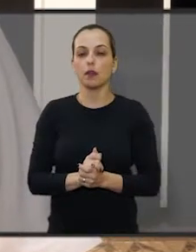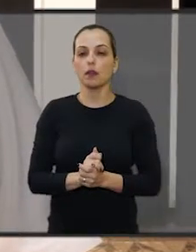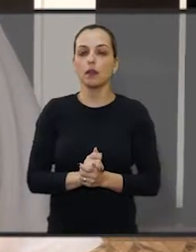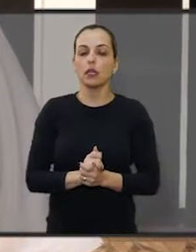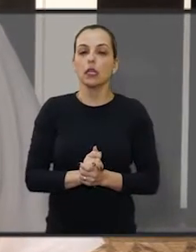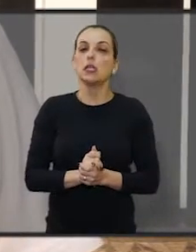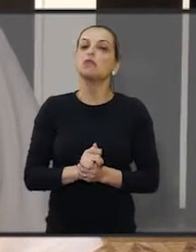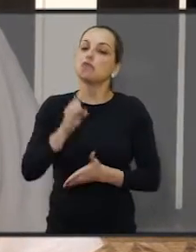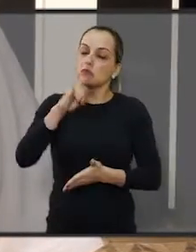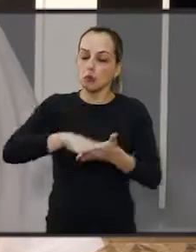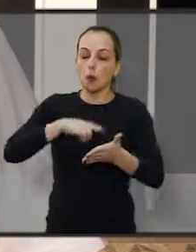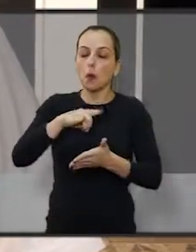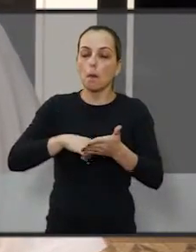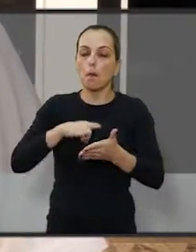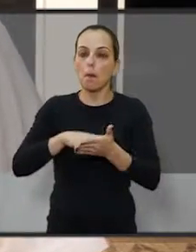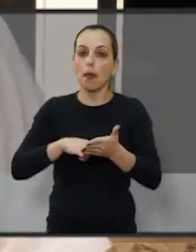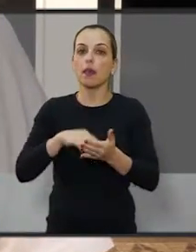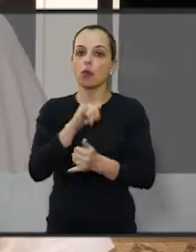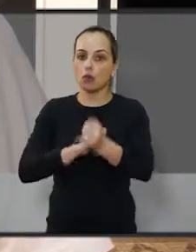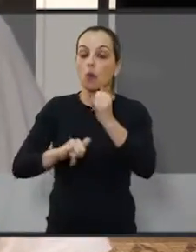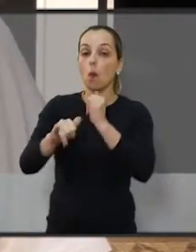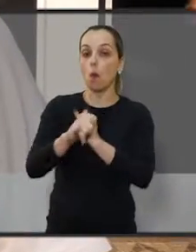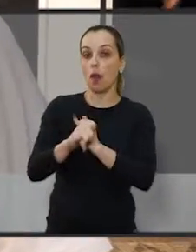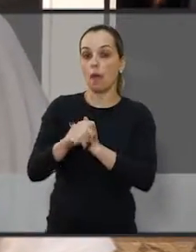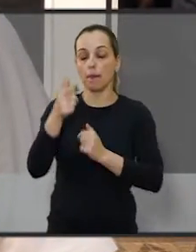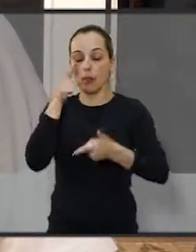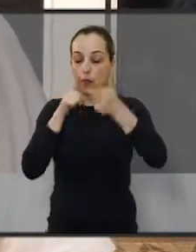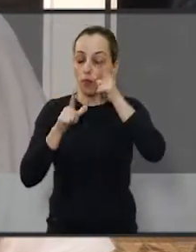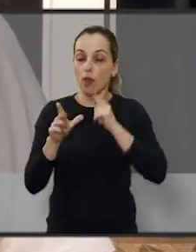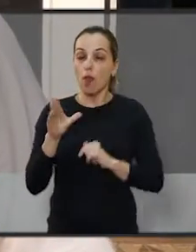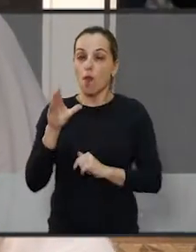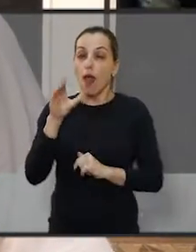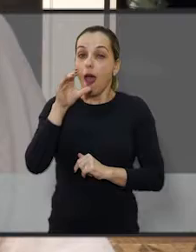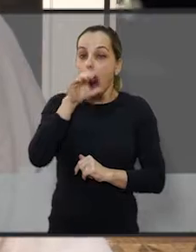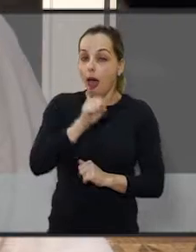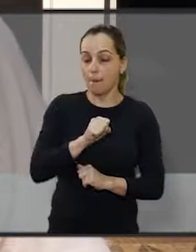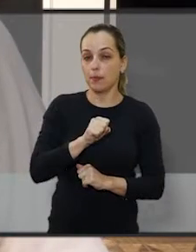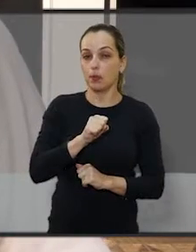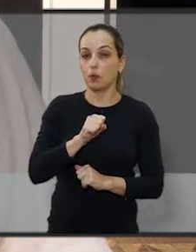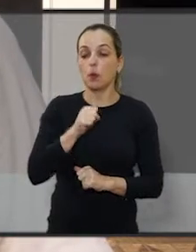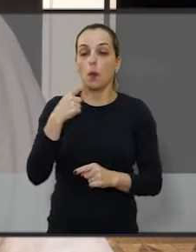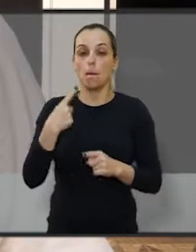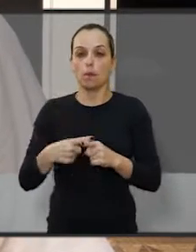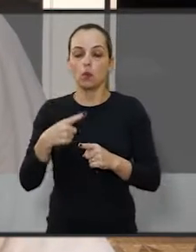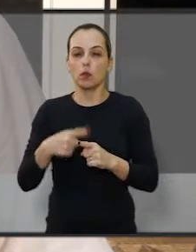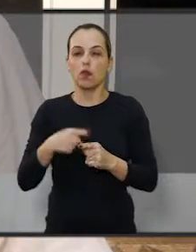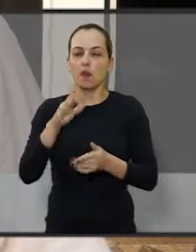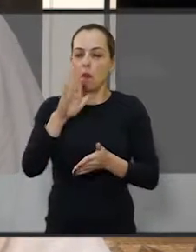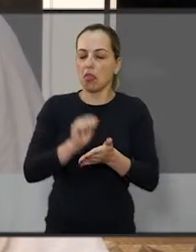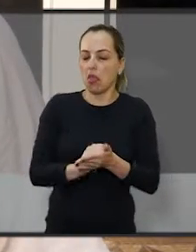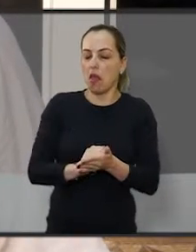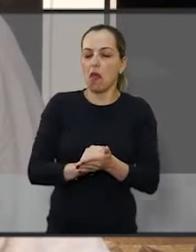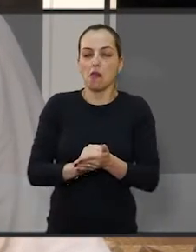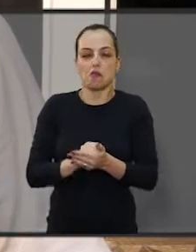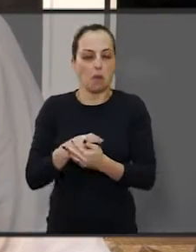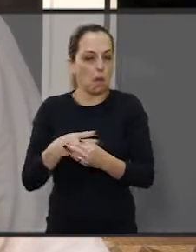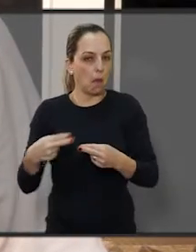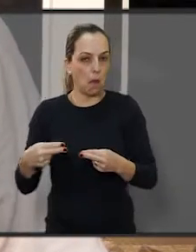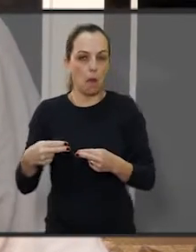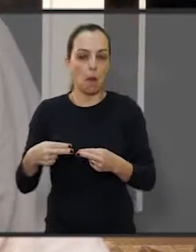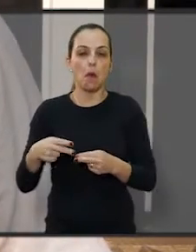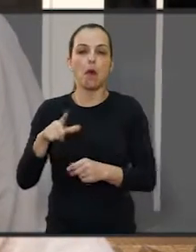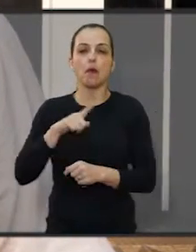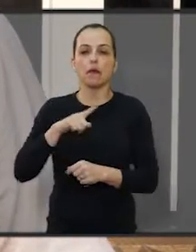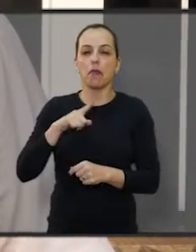A certidão, ela vai agilizar online, ela vai agilizar o nosso tempo. Qualquer cadastro que a gente vá